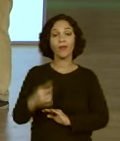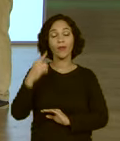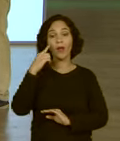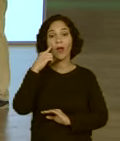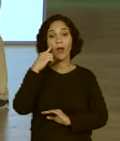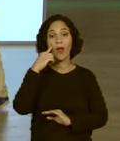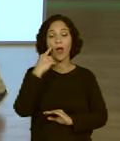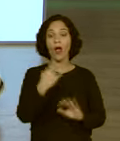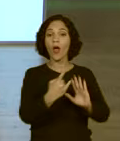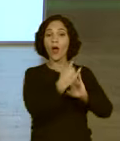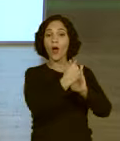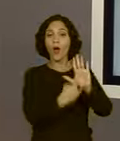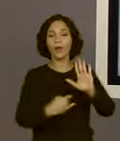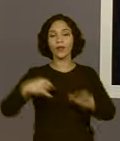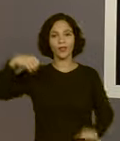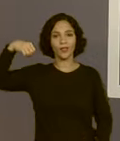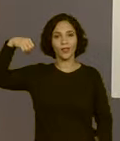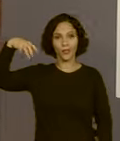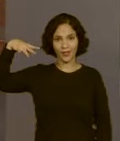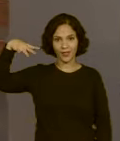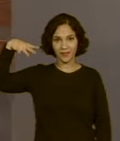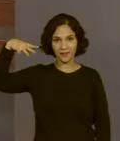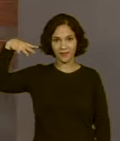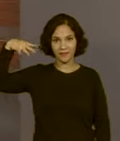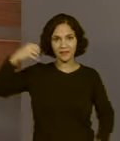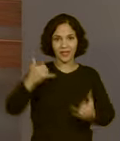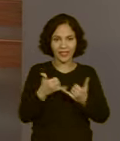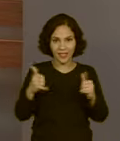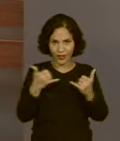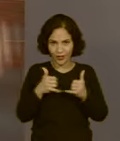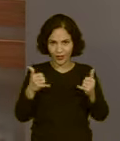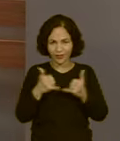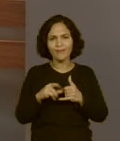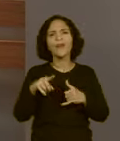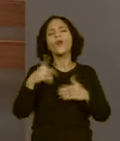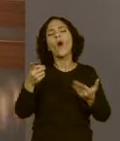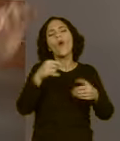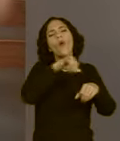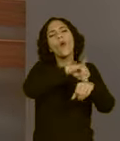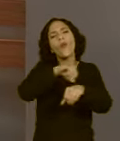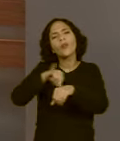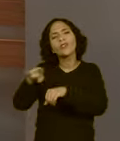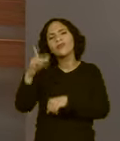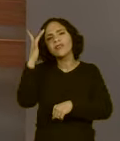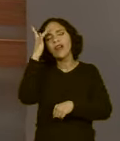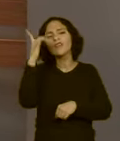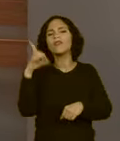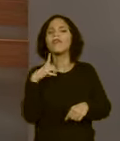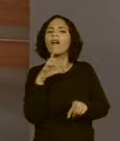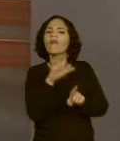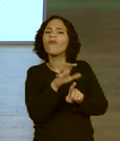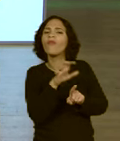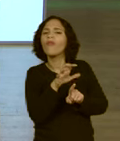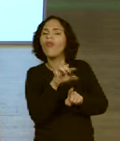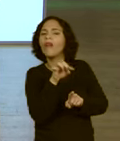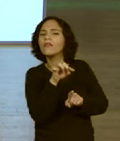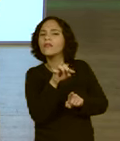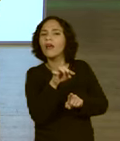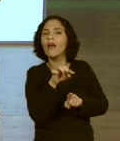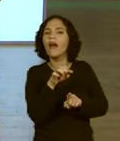Conta de energia. Quais são os objetos que você se lembra, professor, que impactam a conta de energia da gente?